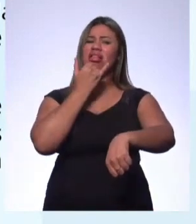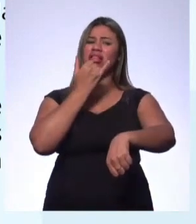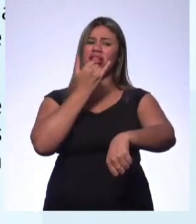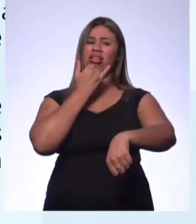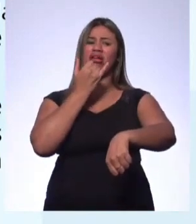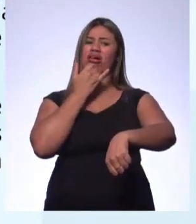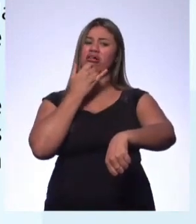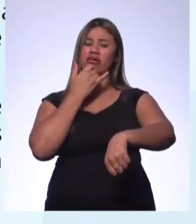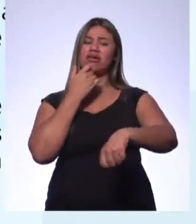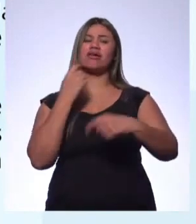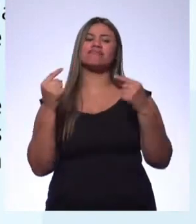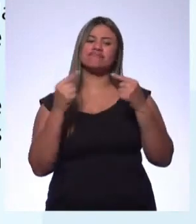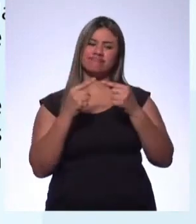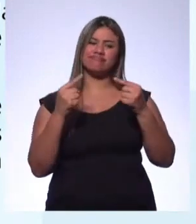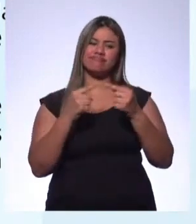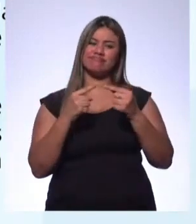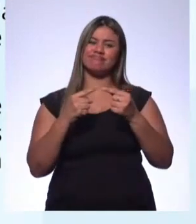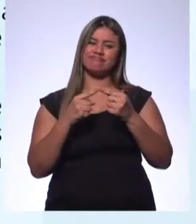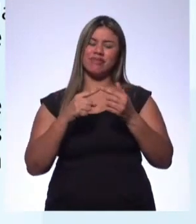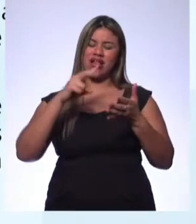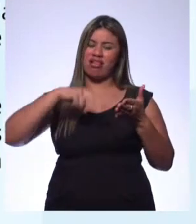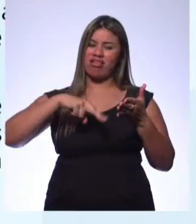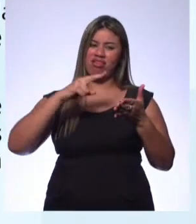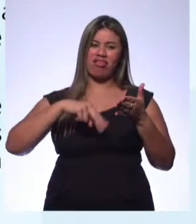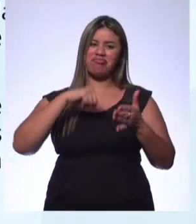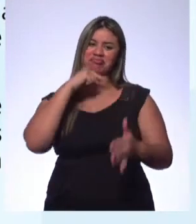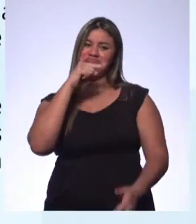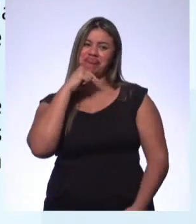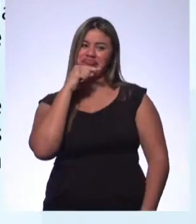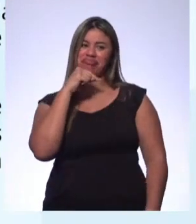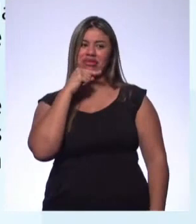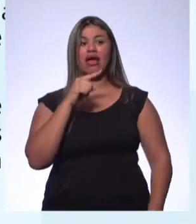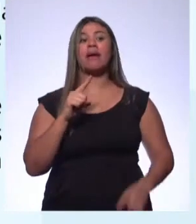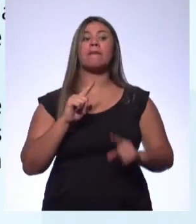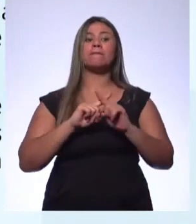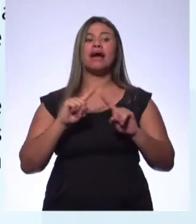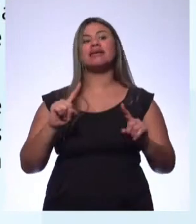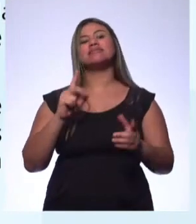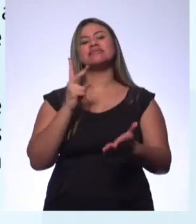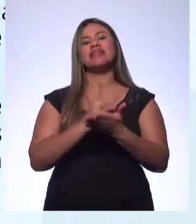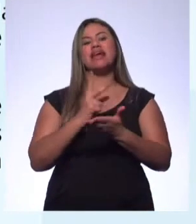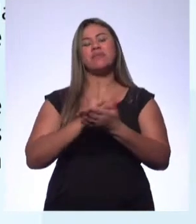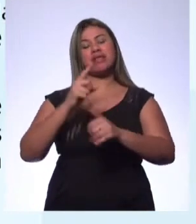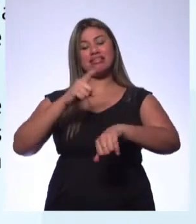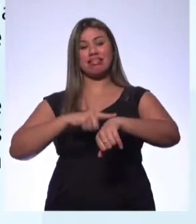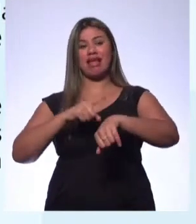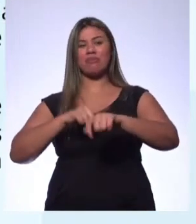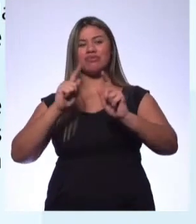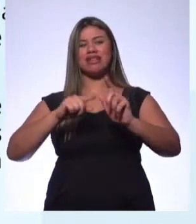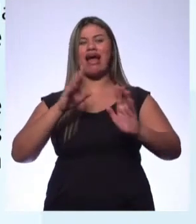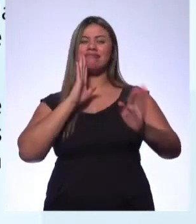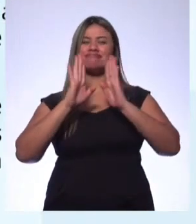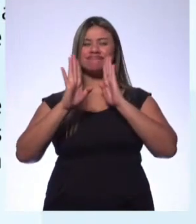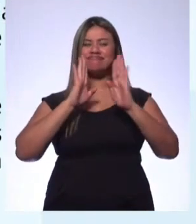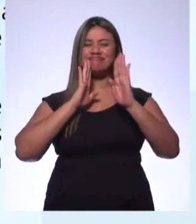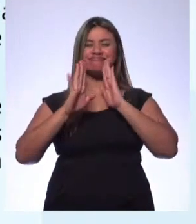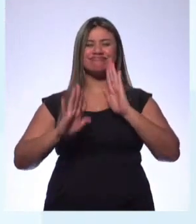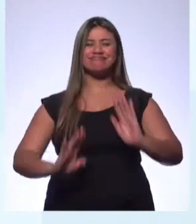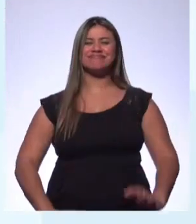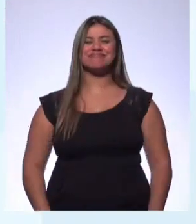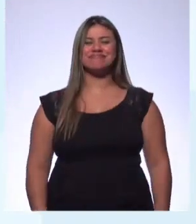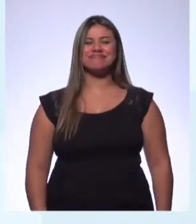permeará as desculpas da falta de leitura dos clássicos. Mas sempre há espaço para aquela conferida no Facebook.